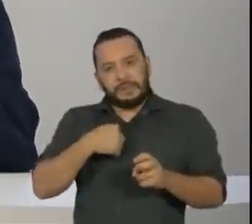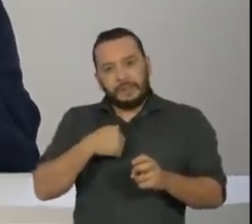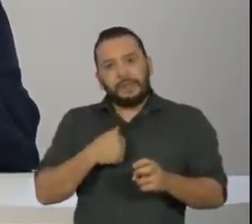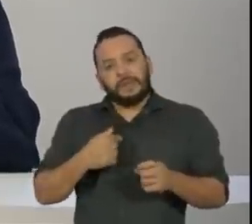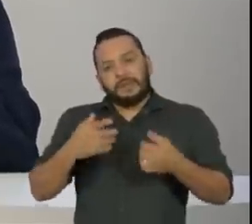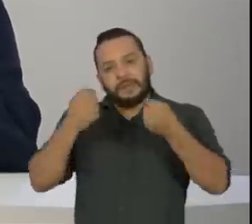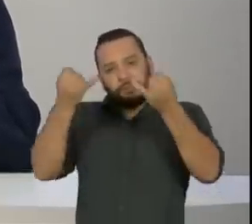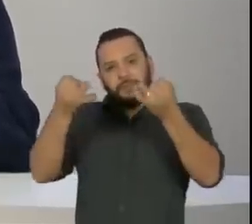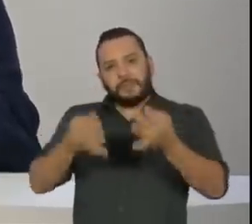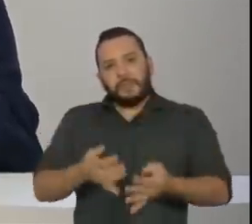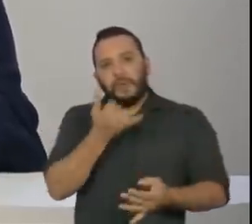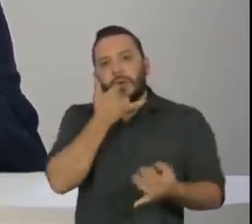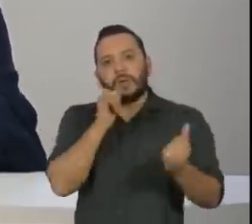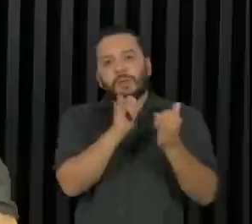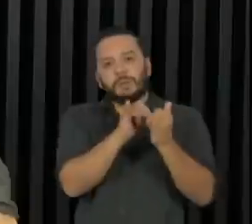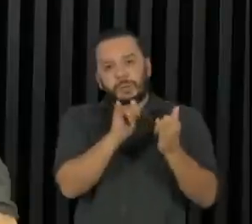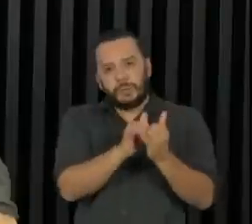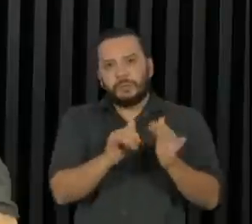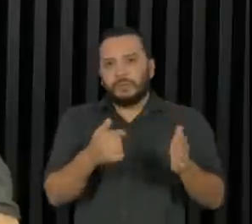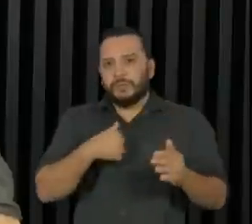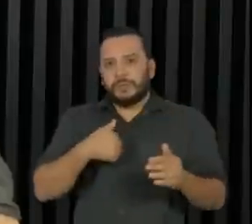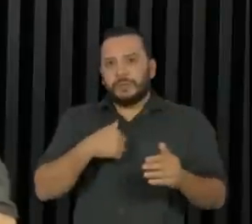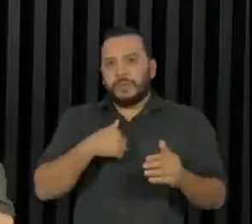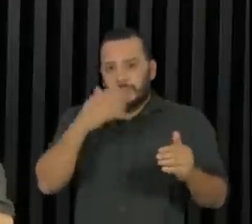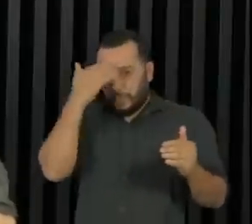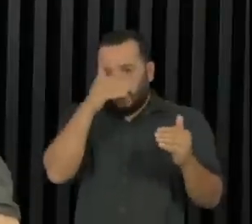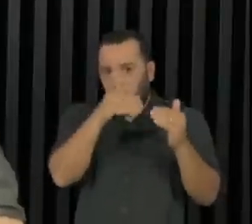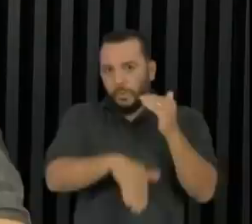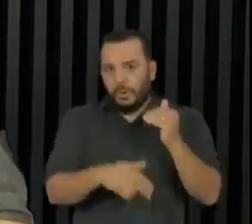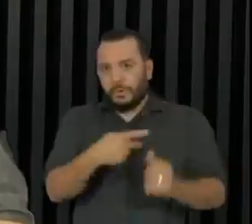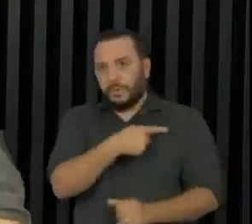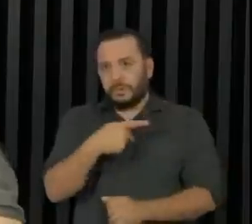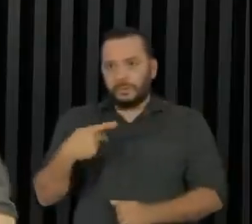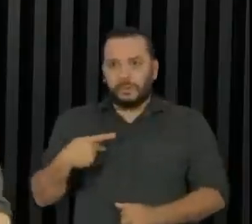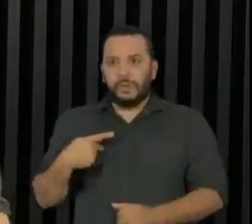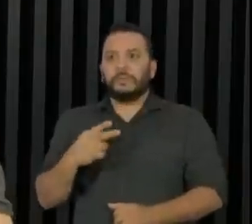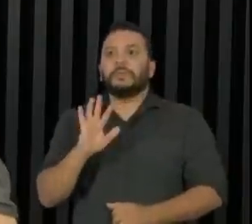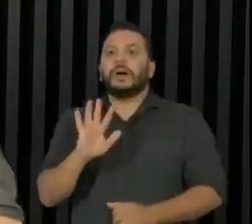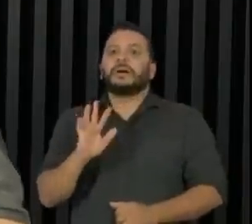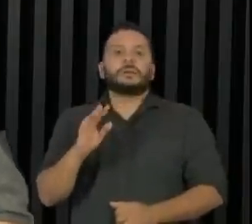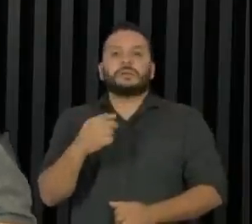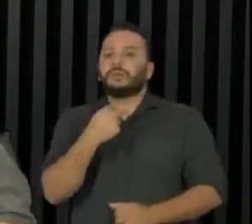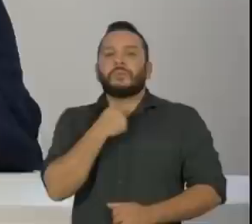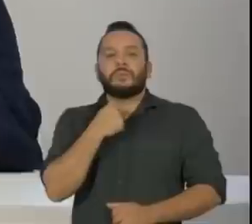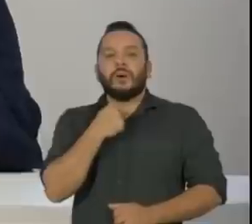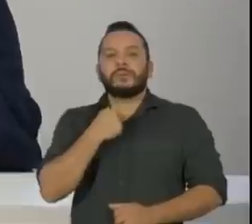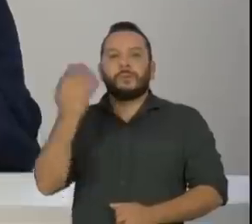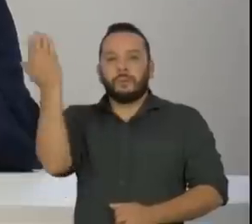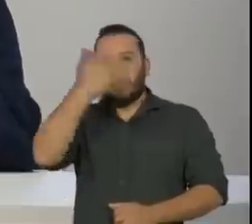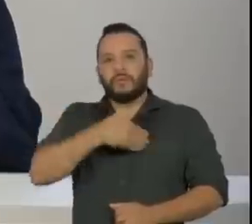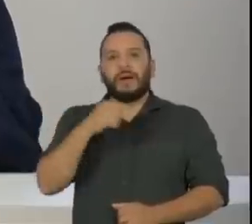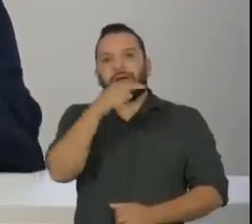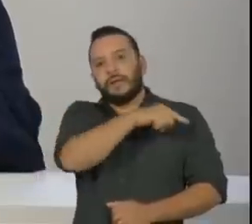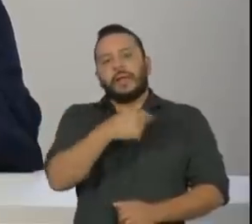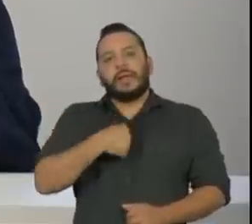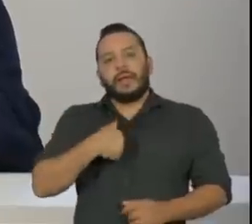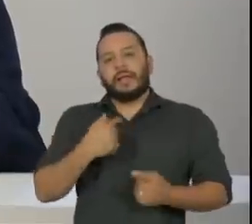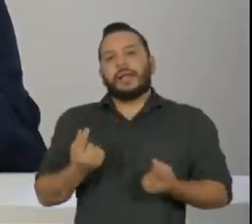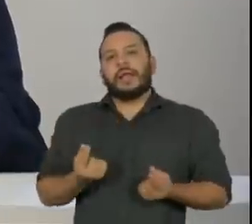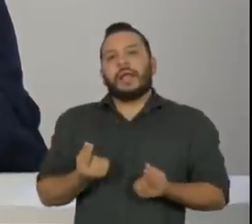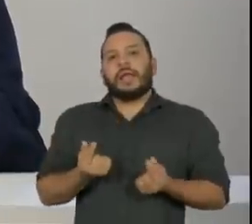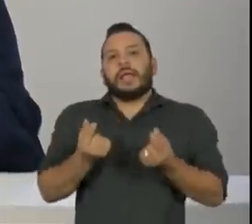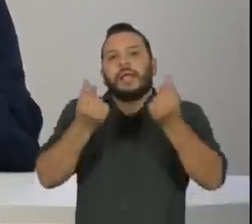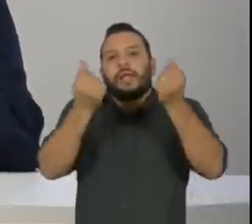retratar. E você fala lá que não concorda com o pastor, mas que não pode provar que ele enriqueceu através da doação de